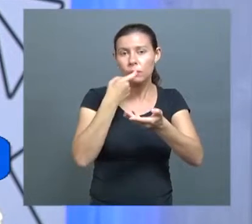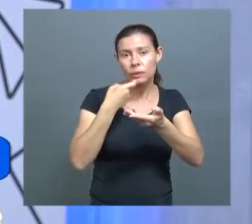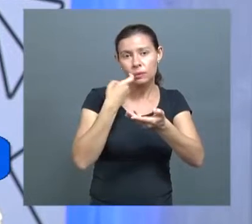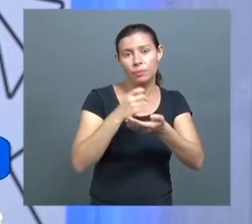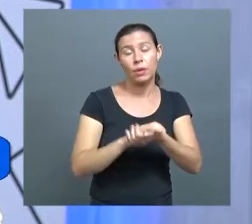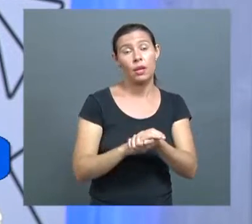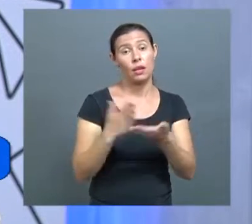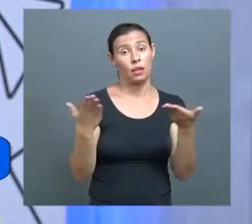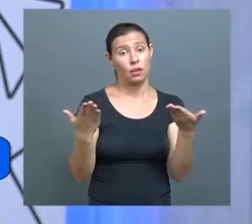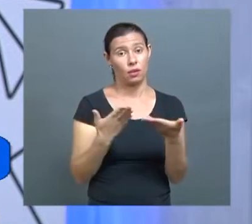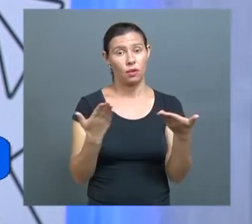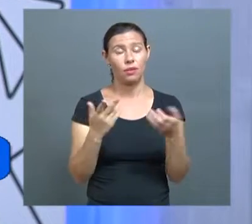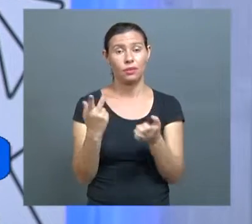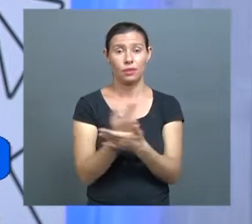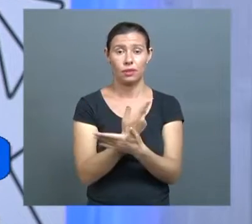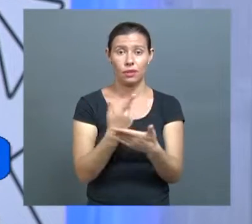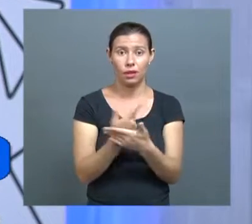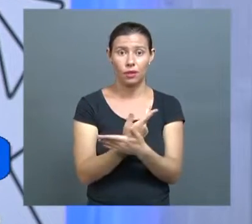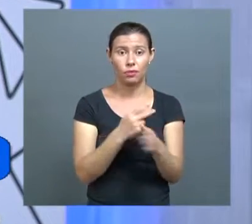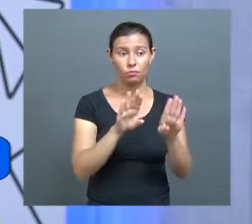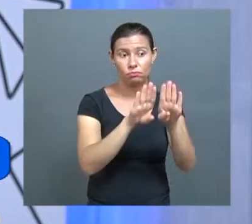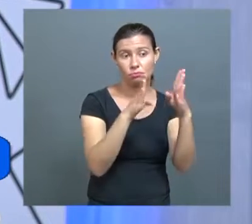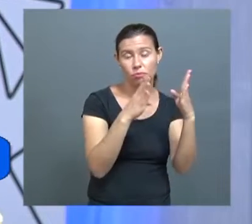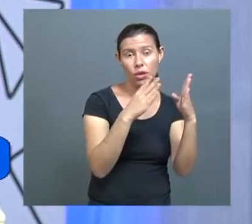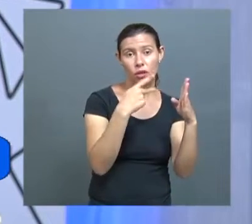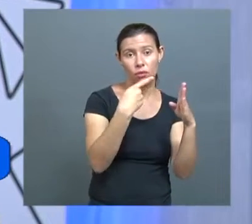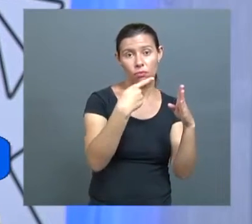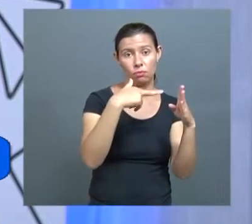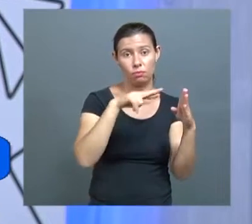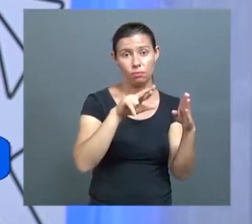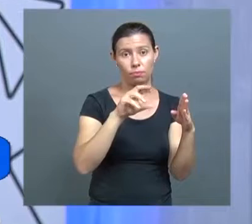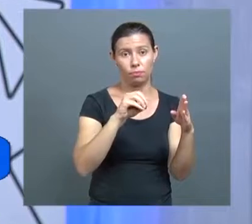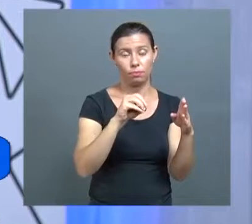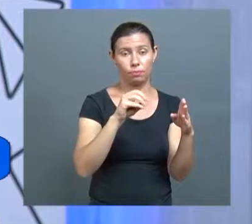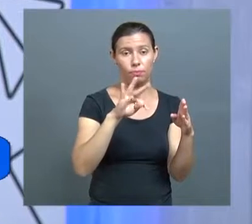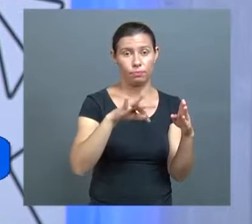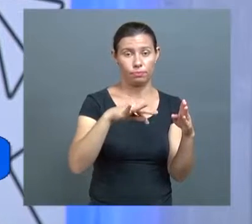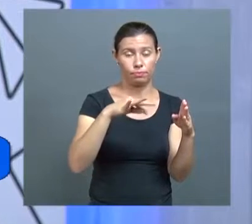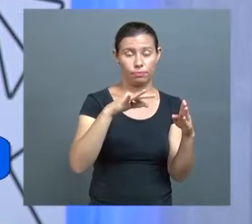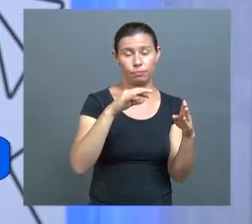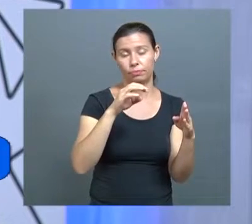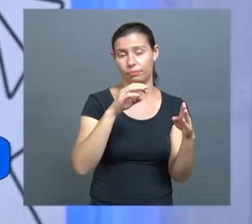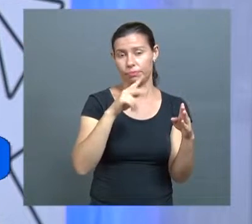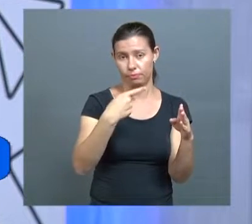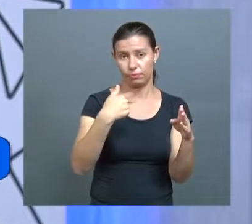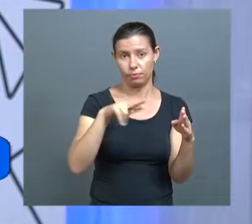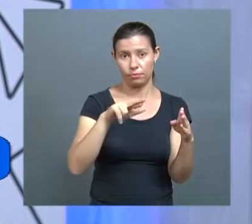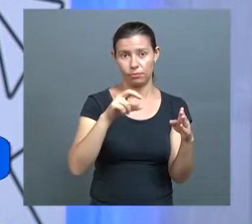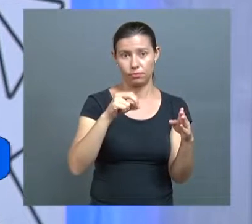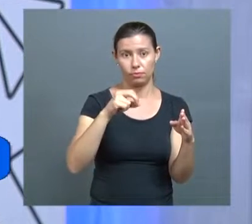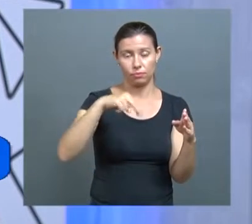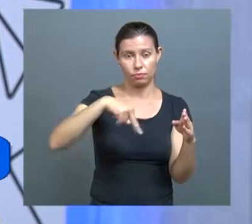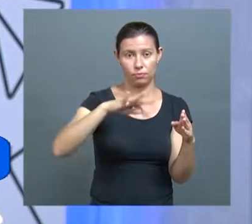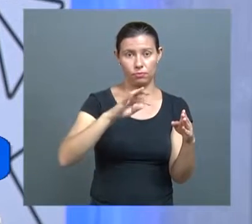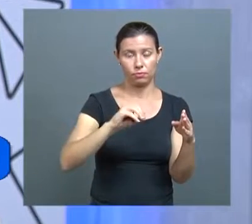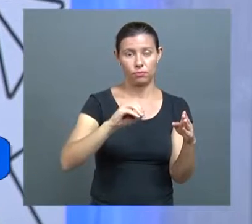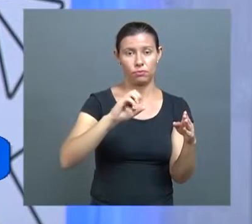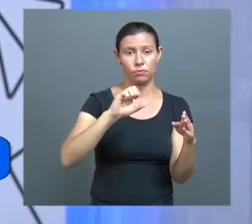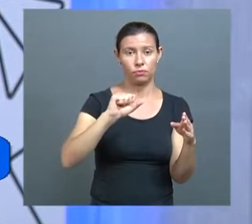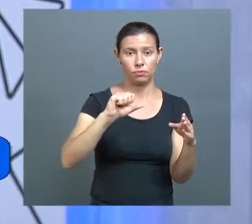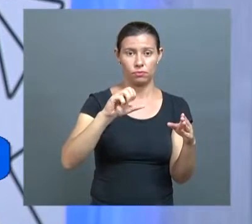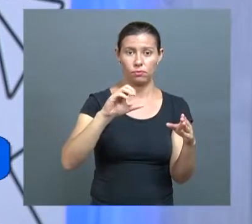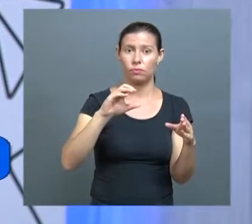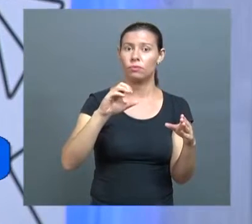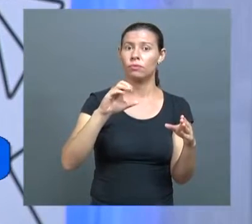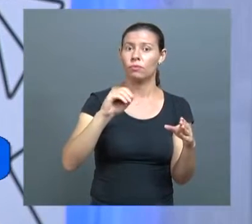o pronto-socorro está aberto, justamente para atender a procura, as necessidades